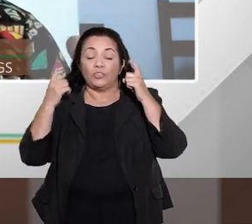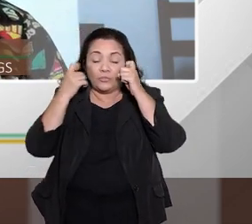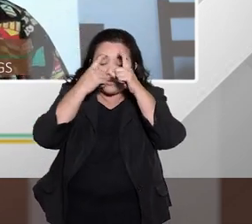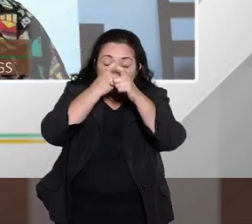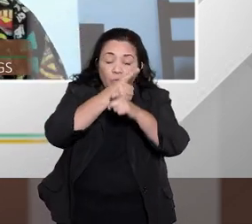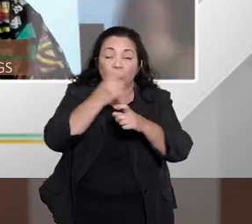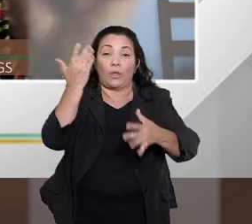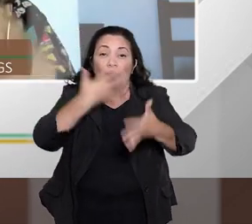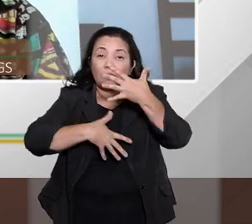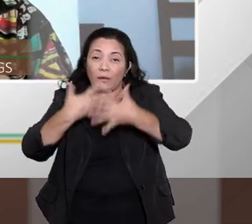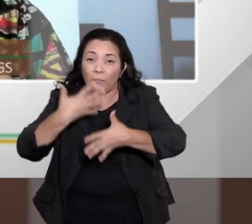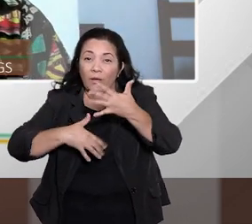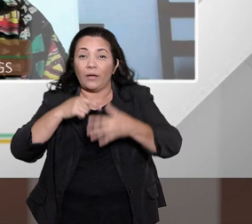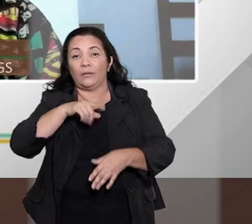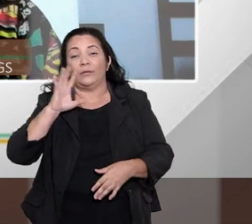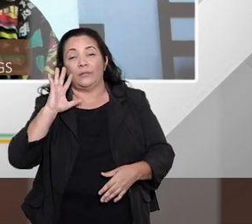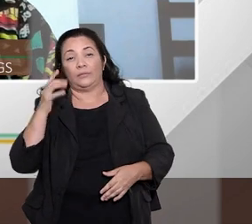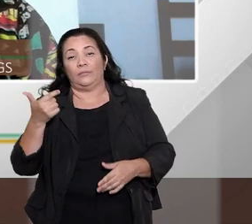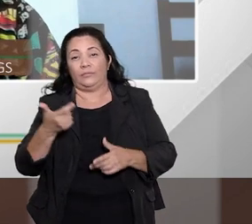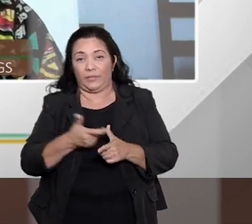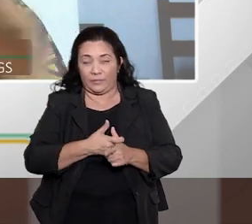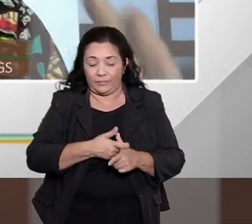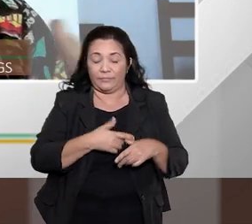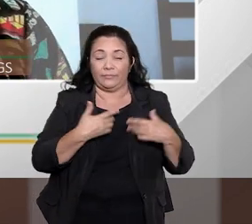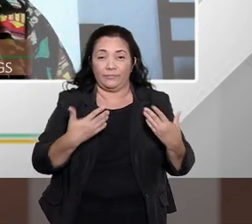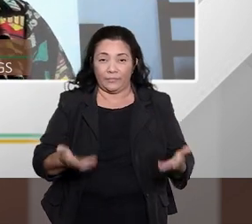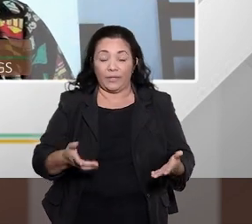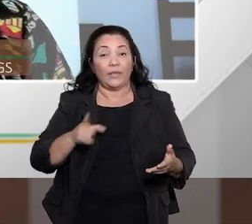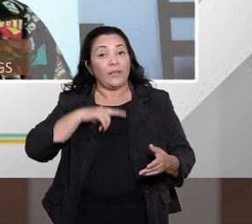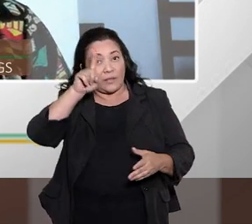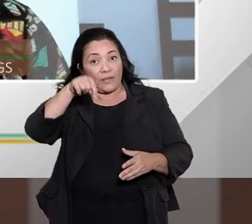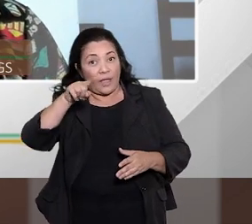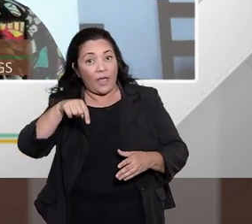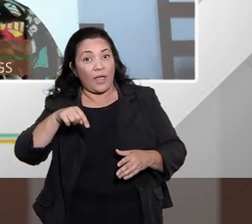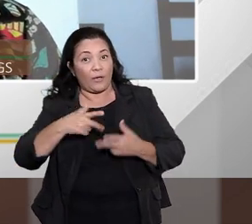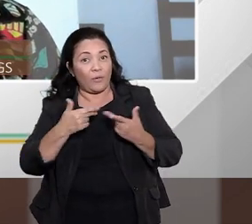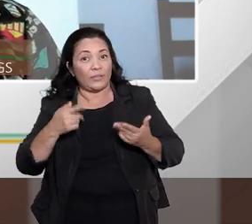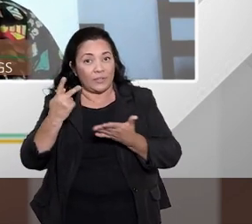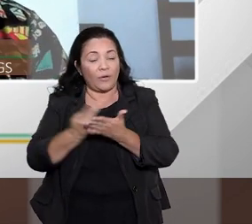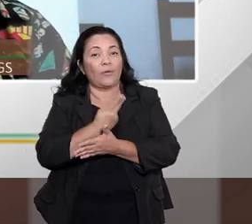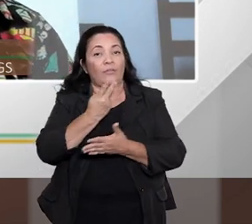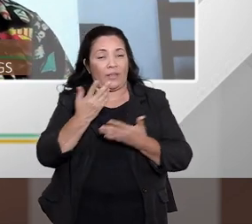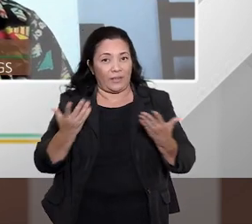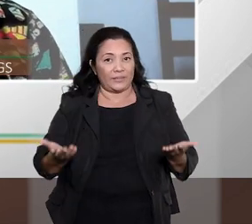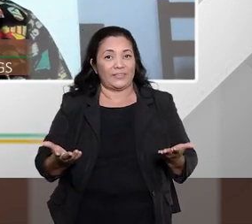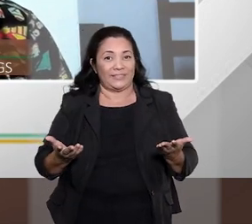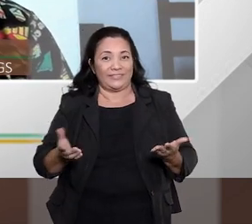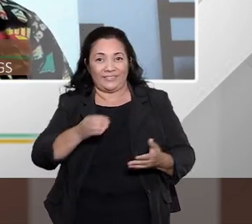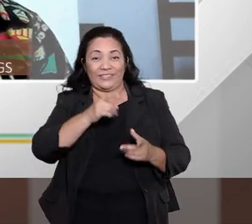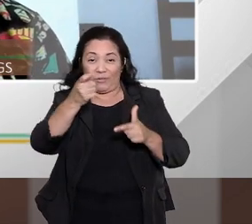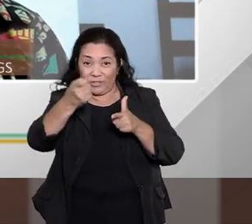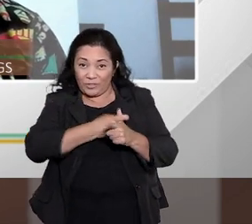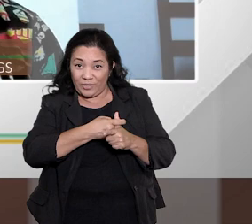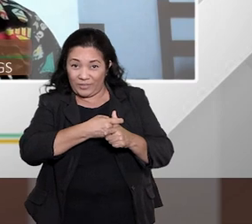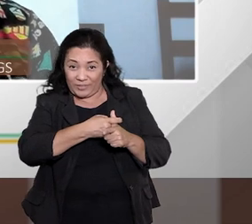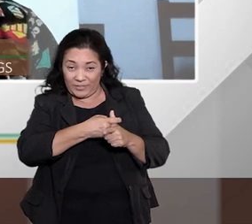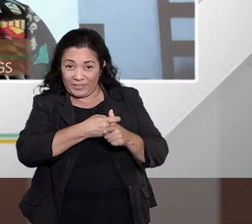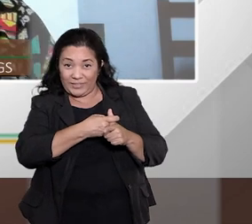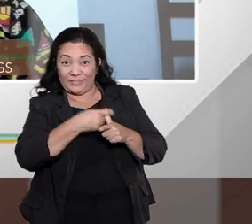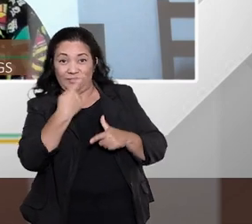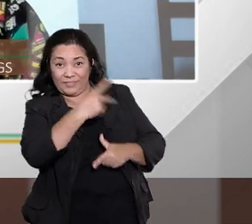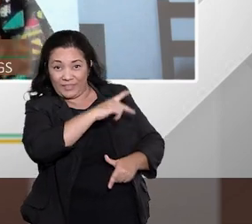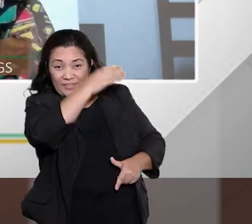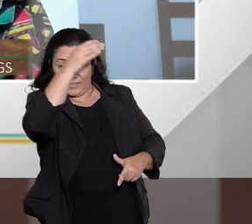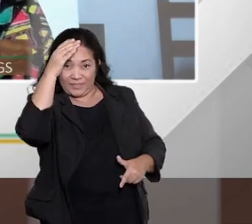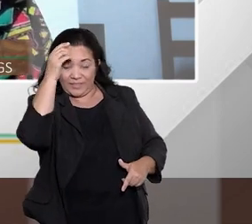existencial de inclusão do global das dívidas daquele consumidor de consumo para